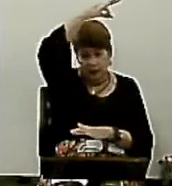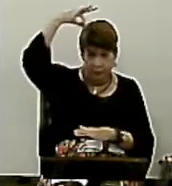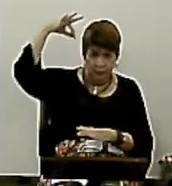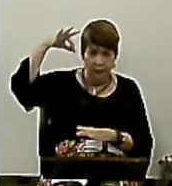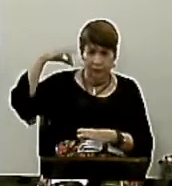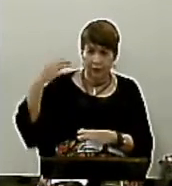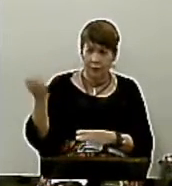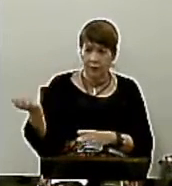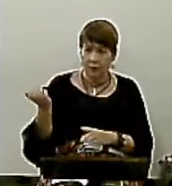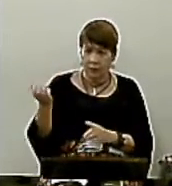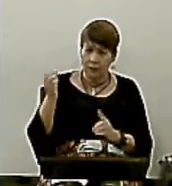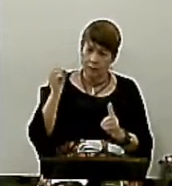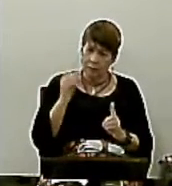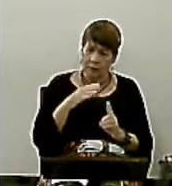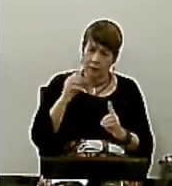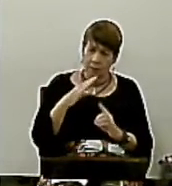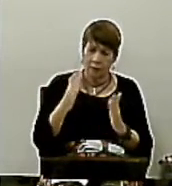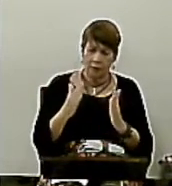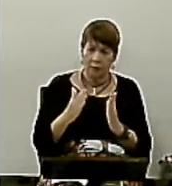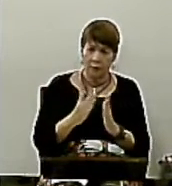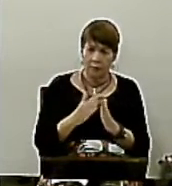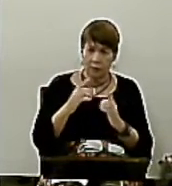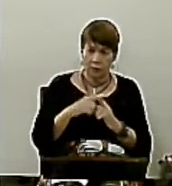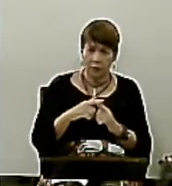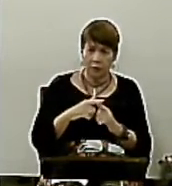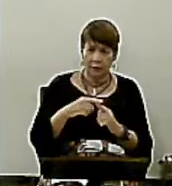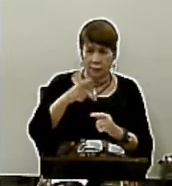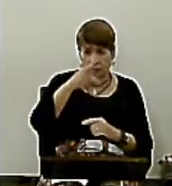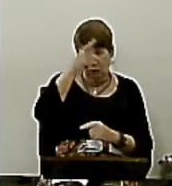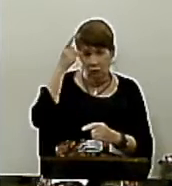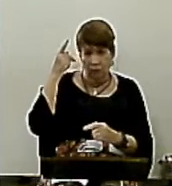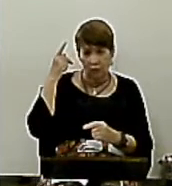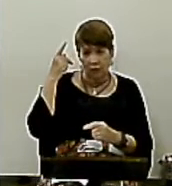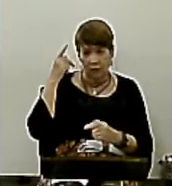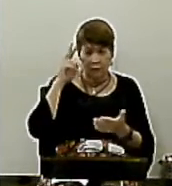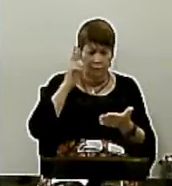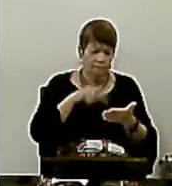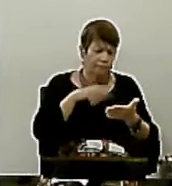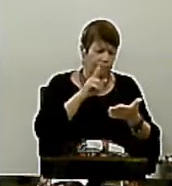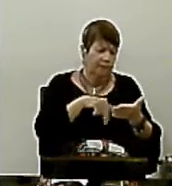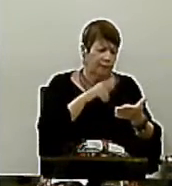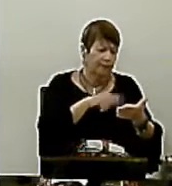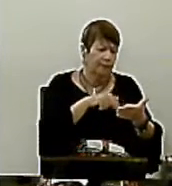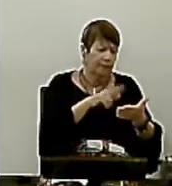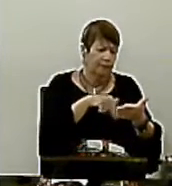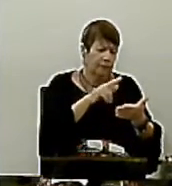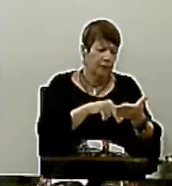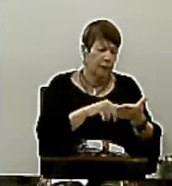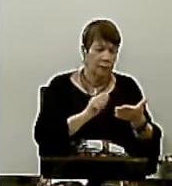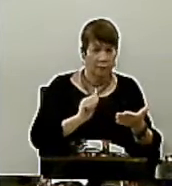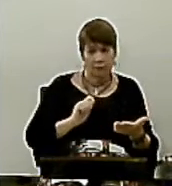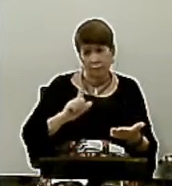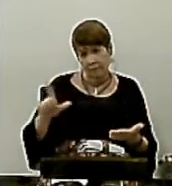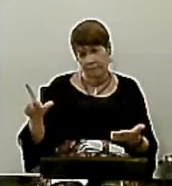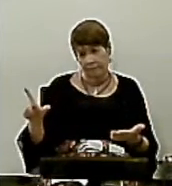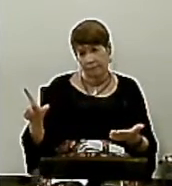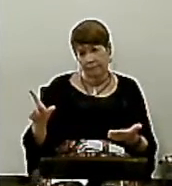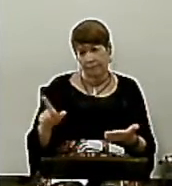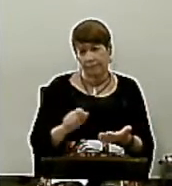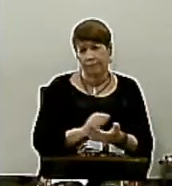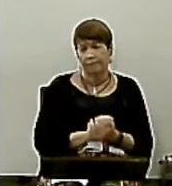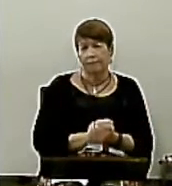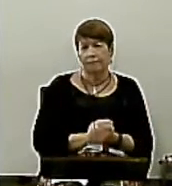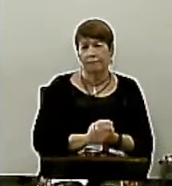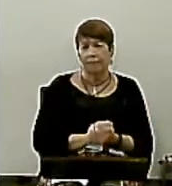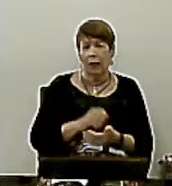a ler em casa o livro de Gálatas Especialmente esse último parágrafo Que nós vamos gastar um tempo